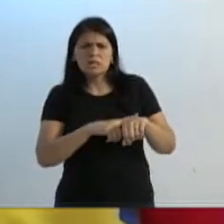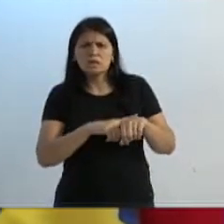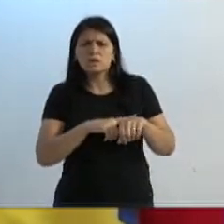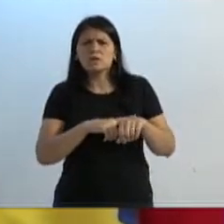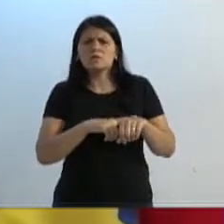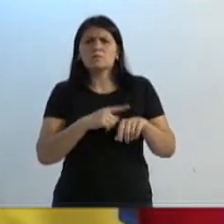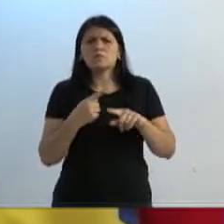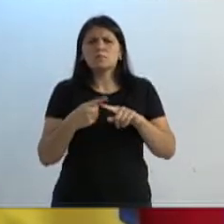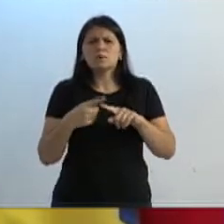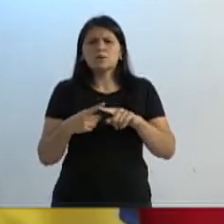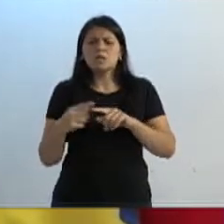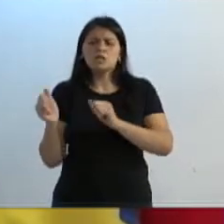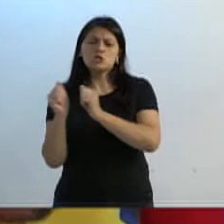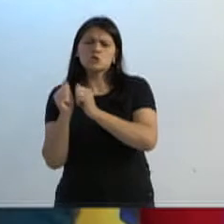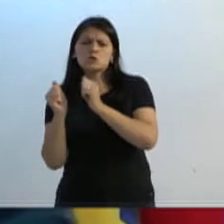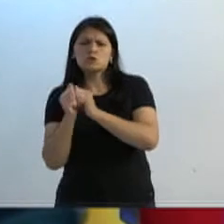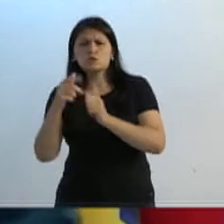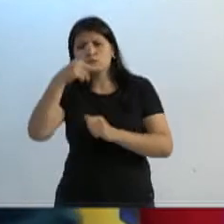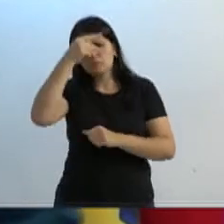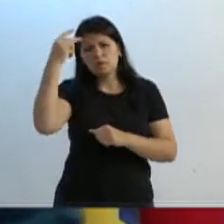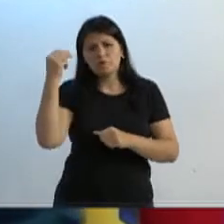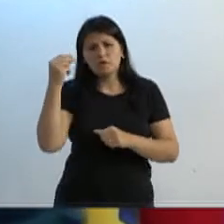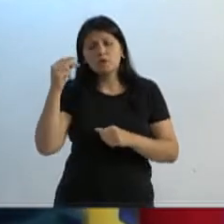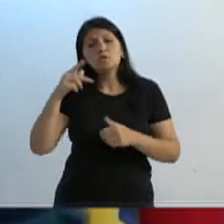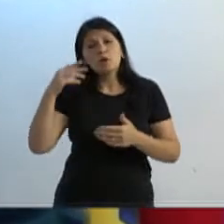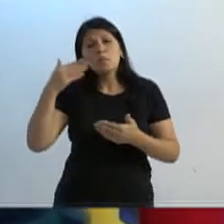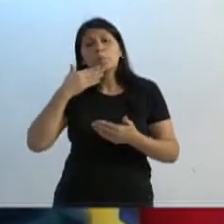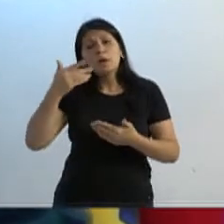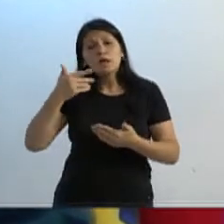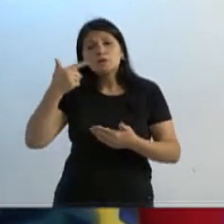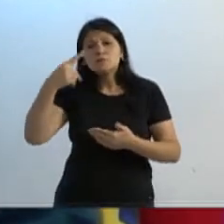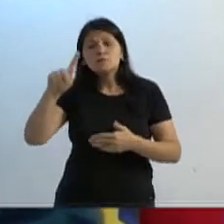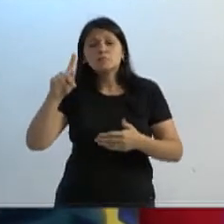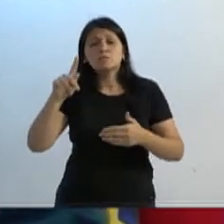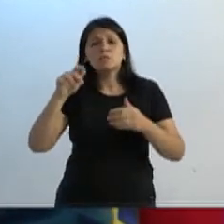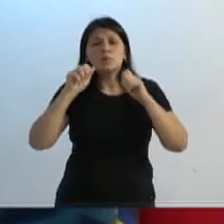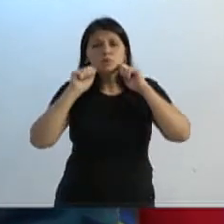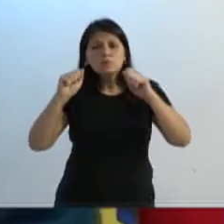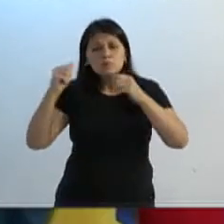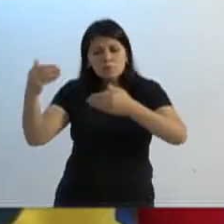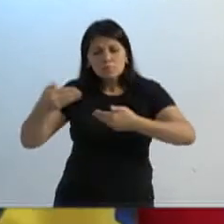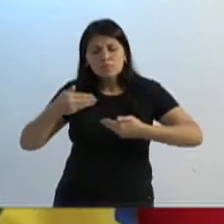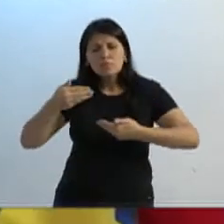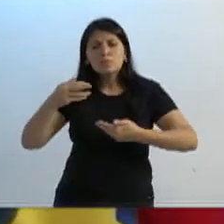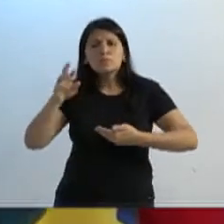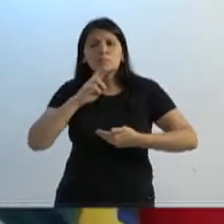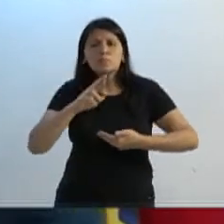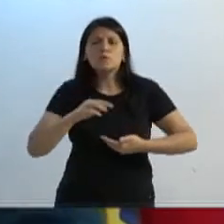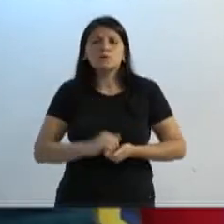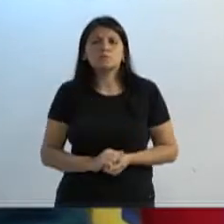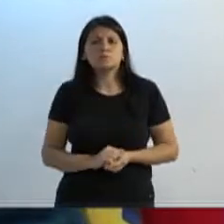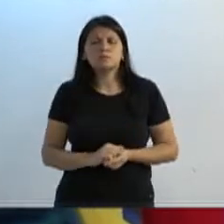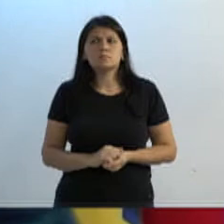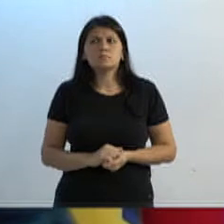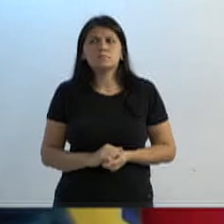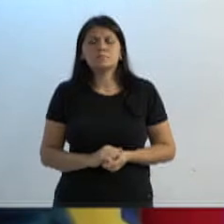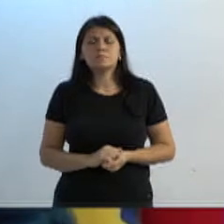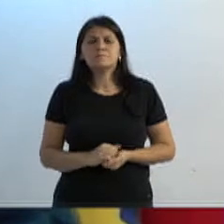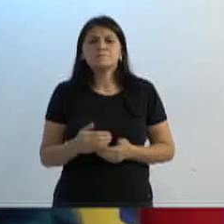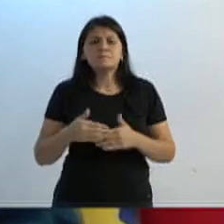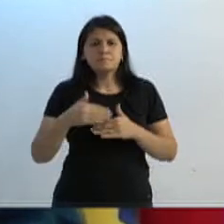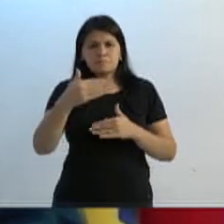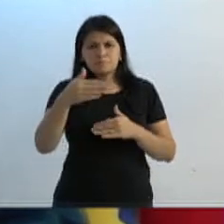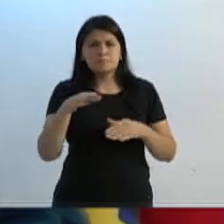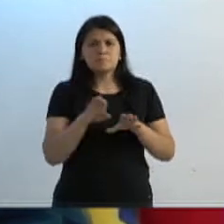segurando o prefeito, mande alguém da sua diretoria me dar os retornos quando encaminho alguns pedidos da comunidade. Dando sequência também, seu